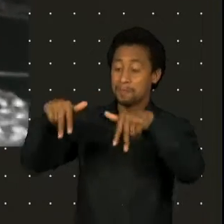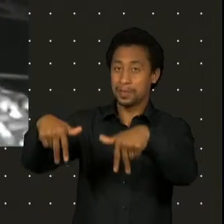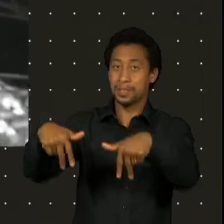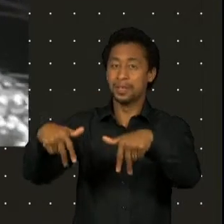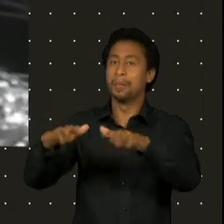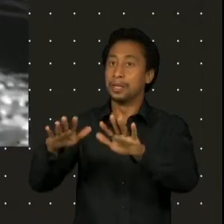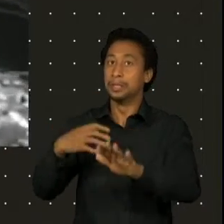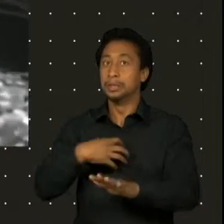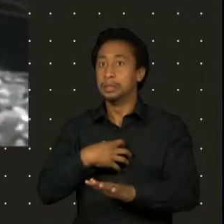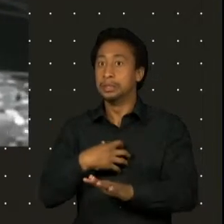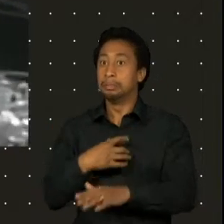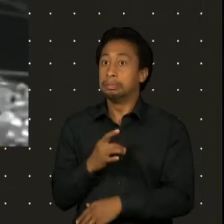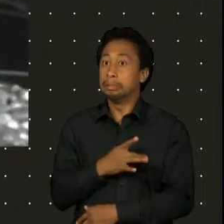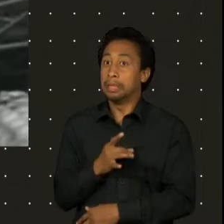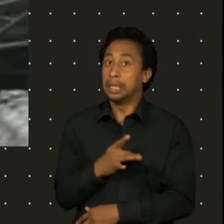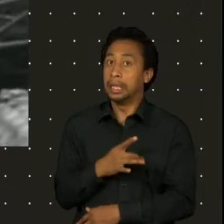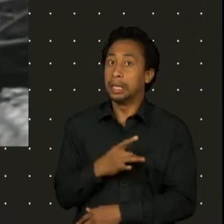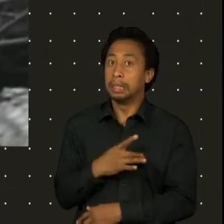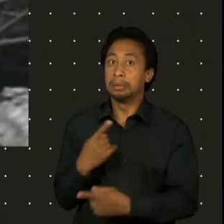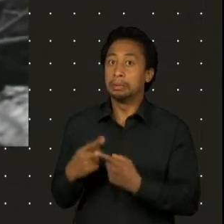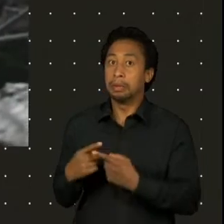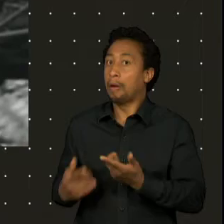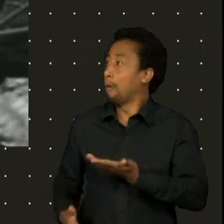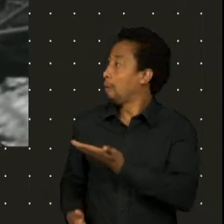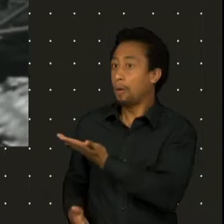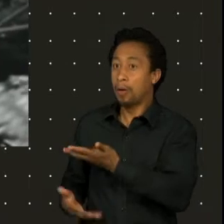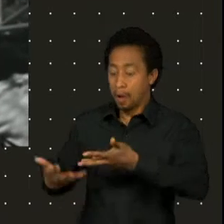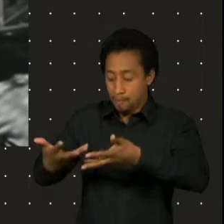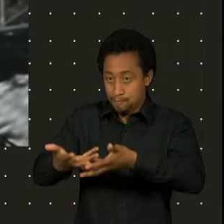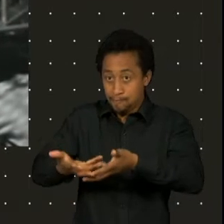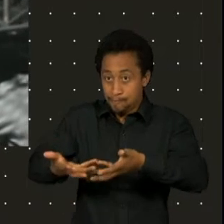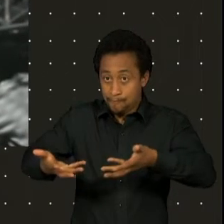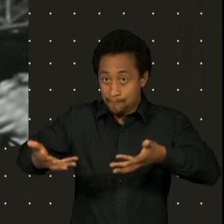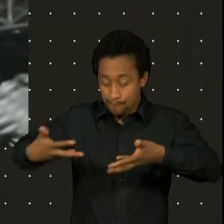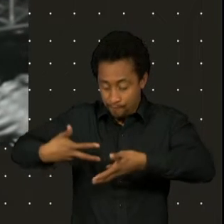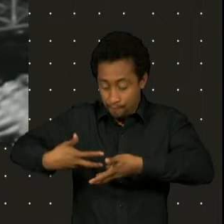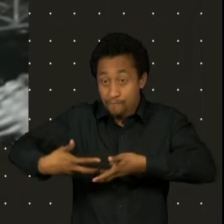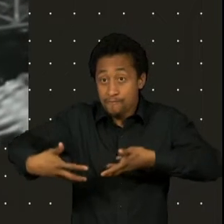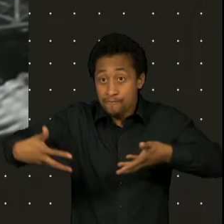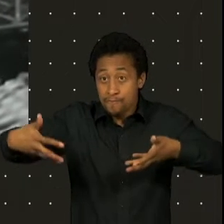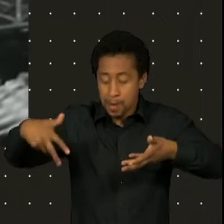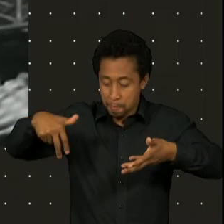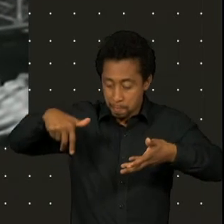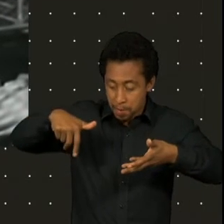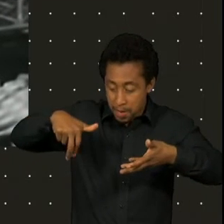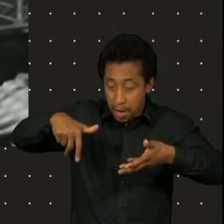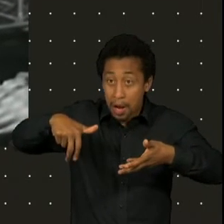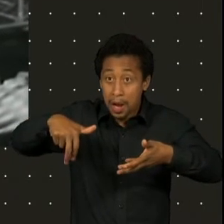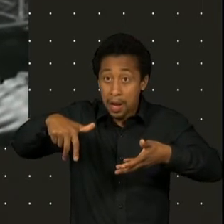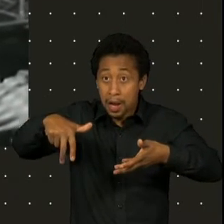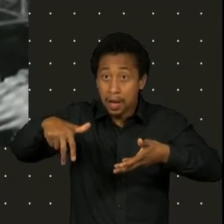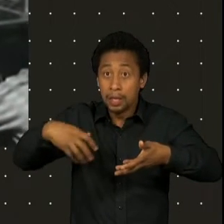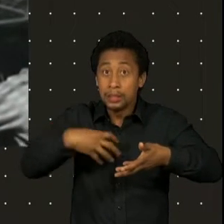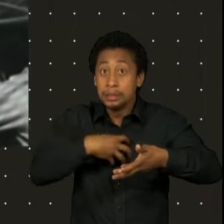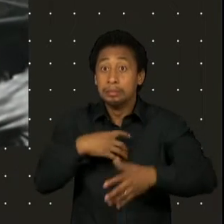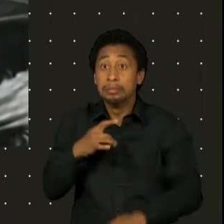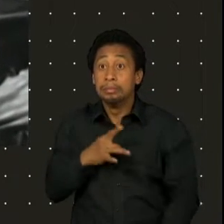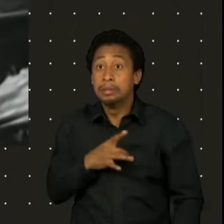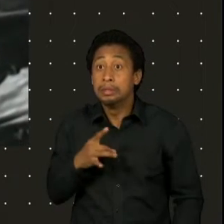tinha medo mesmo. Era uma sensação muito... A ponteia se abria. Exatamente. Como um diafrague. Mas o Vitor Garcia era